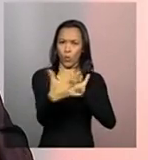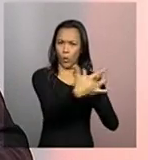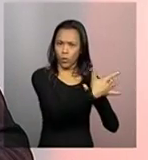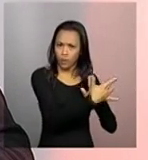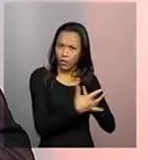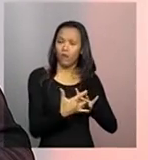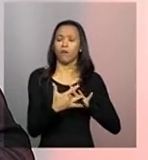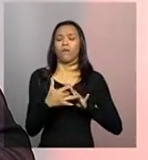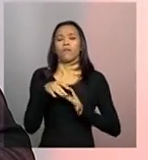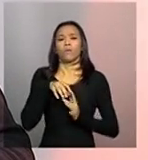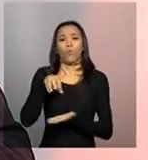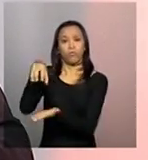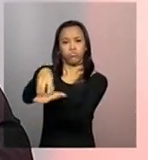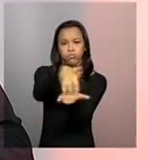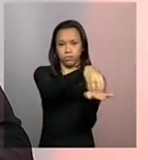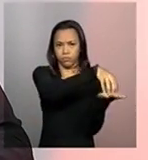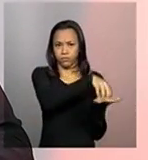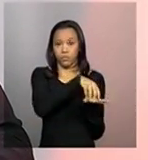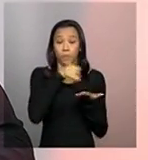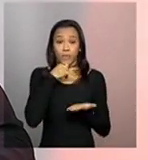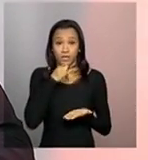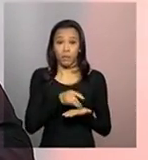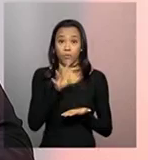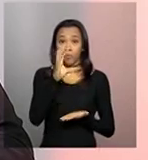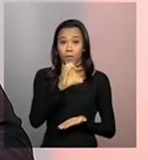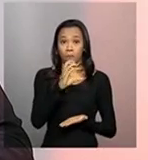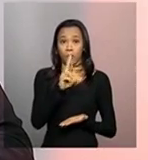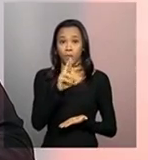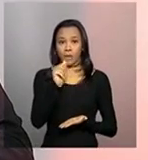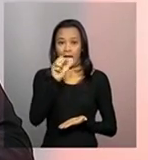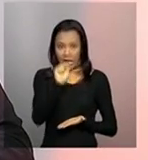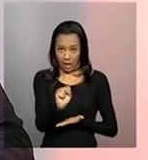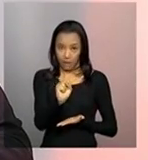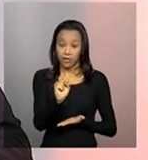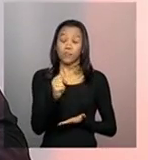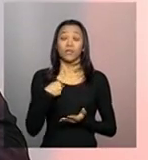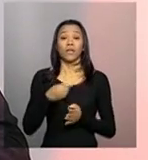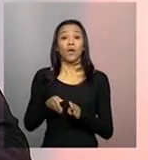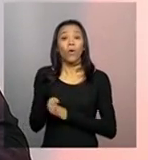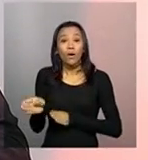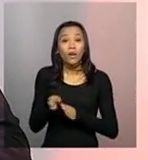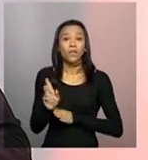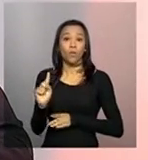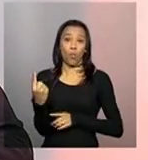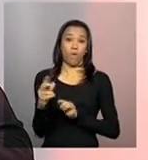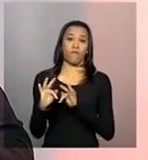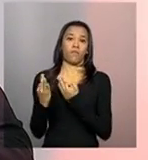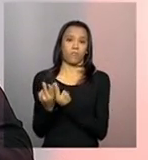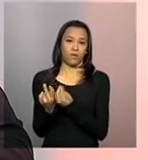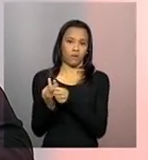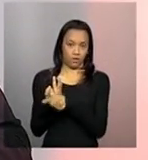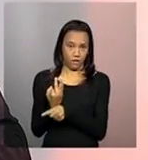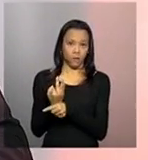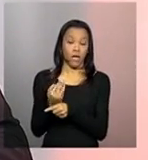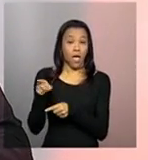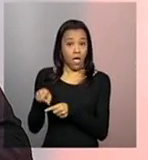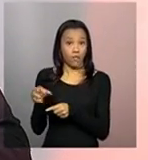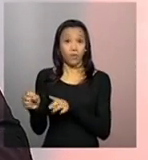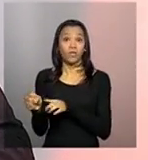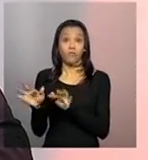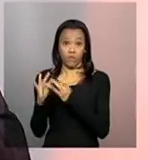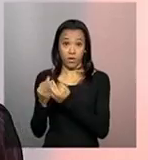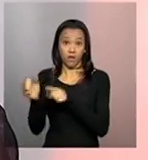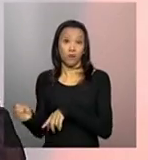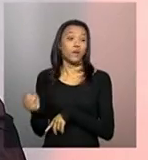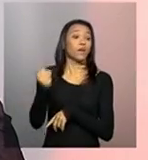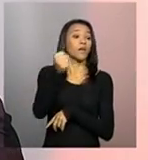que estar articulados. Então, o CRAS, que faz acompanhamento de uma família, ele pode encaminhar essa família ou